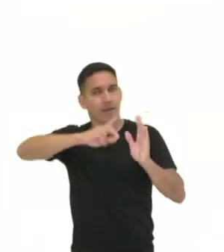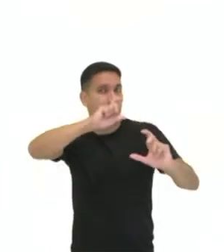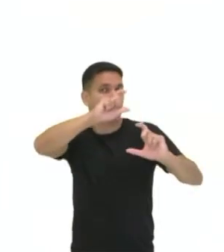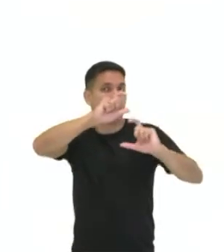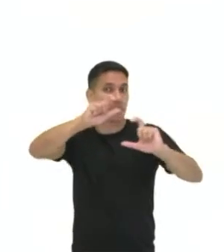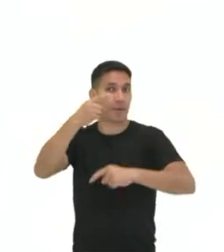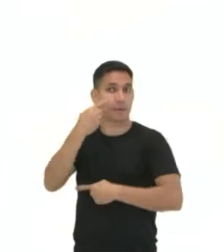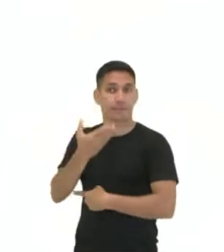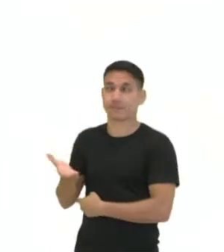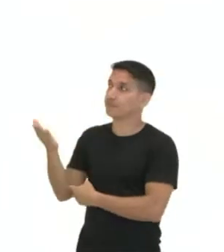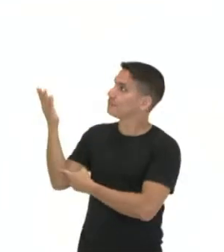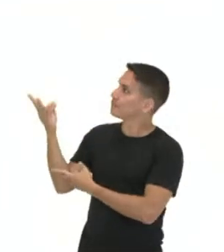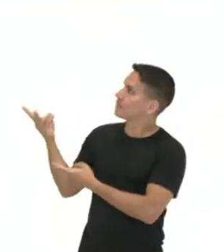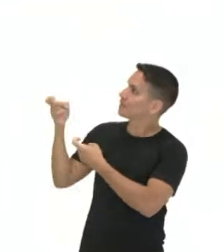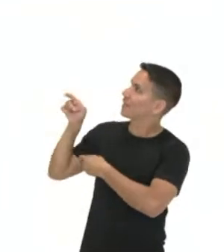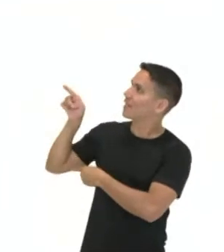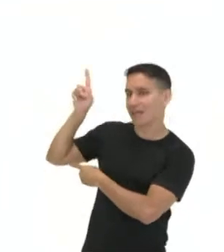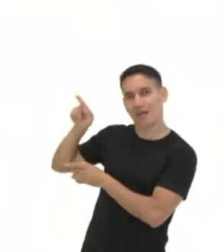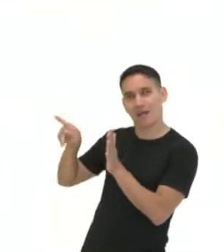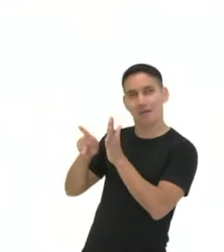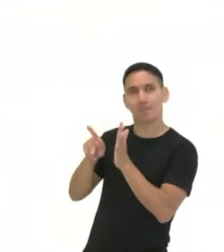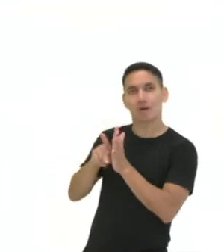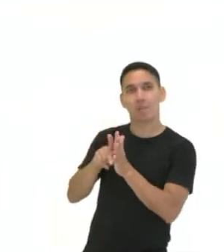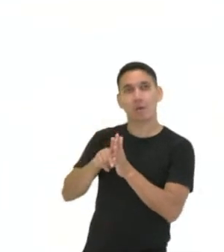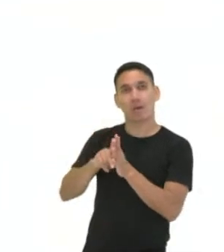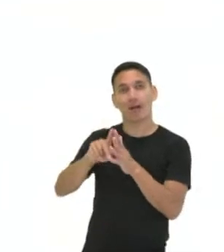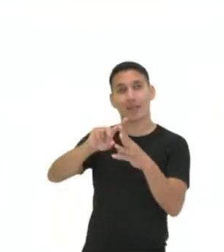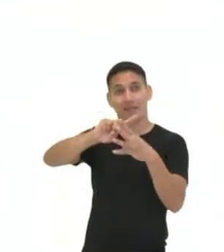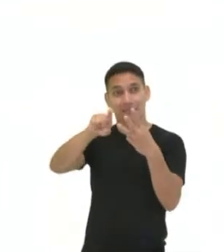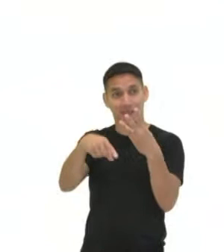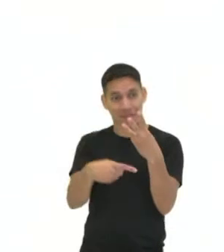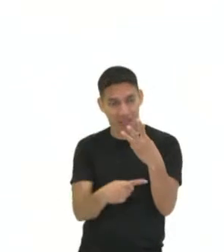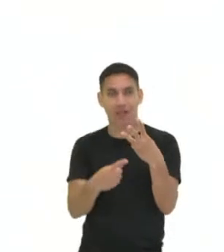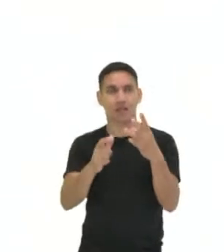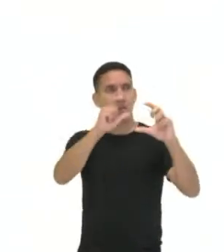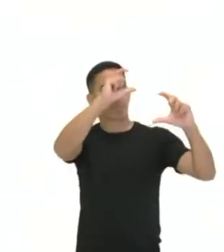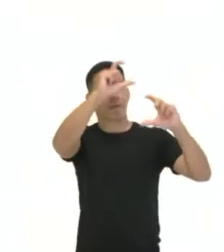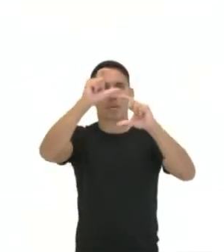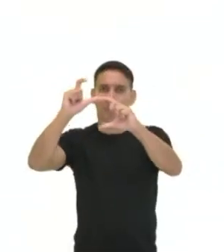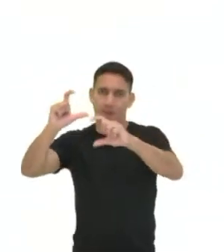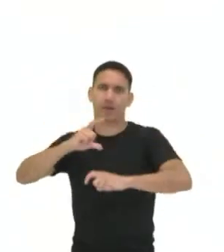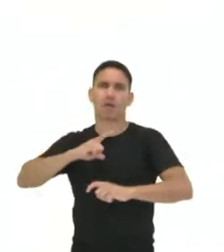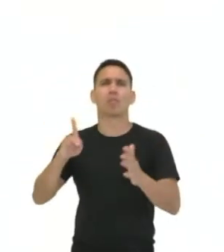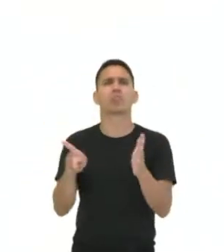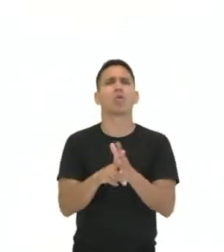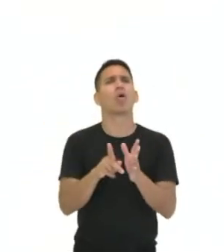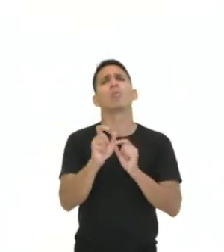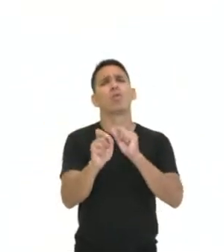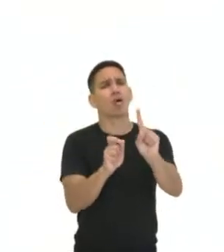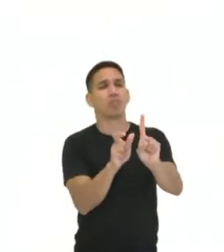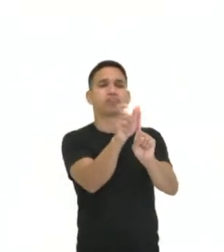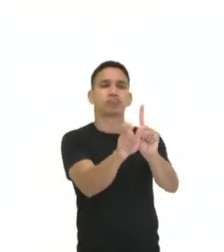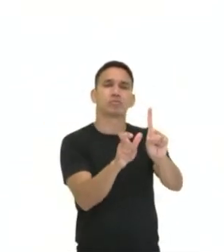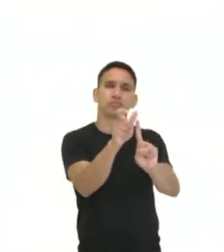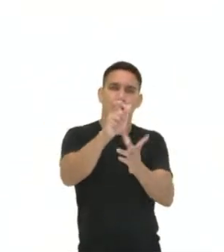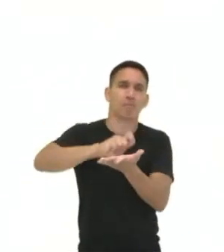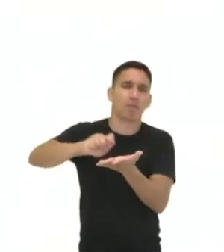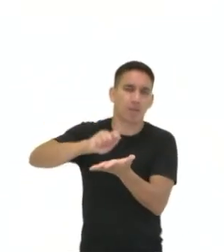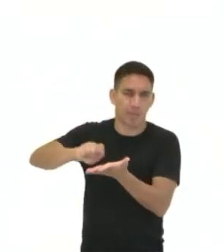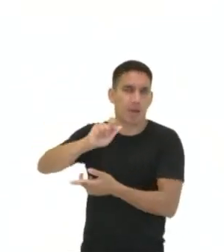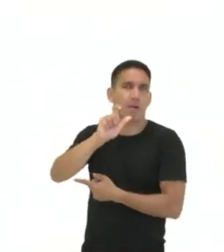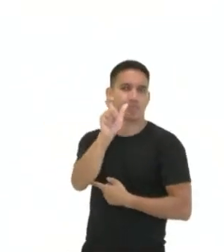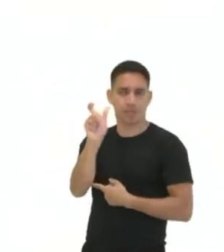história em quadrinhos, observe que ela é constituída por três quadrinhos, tem elementos verbais que são as palavras e elementos